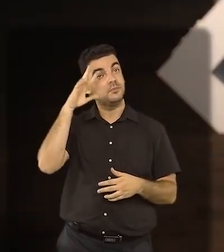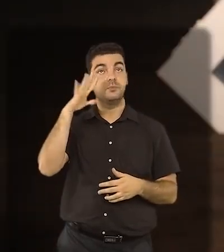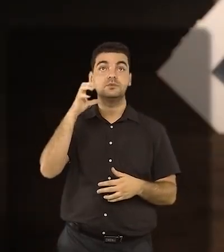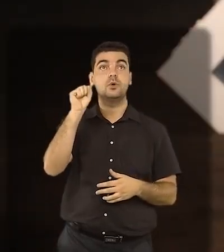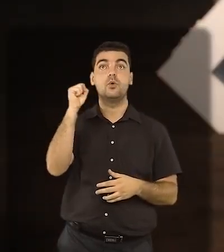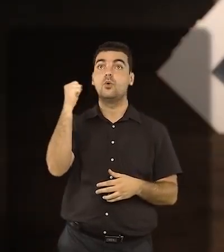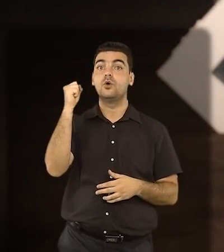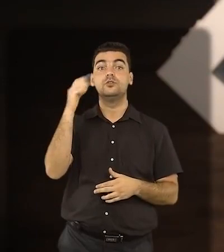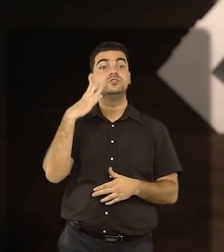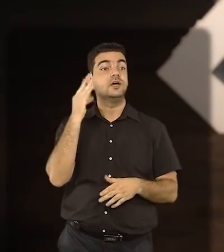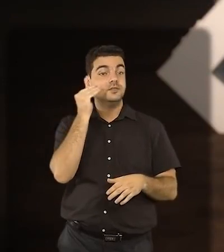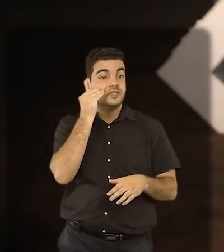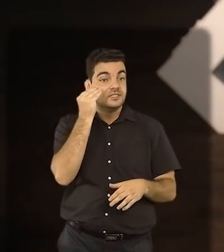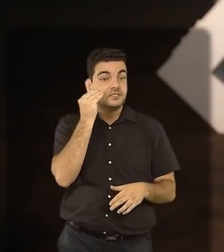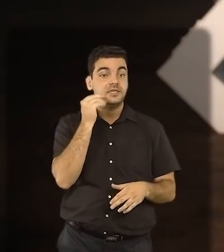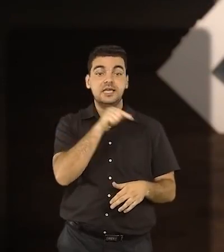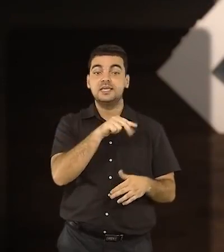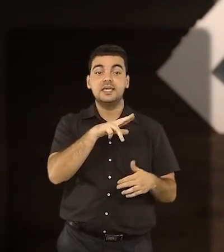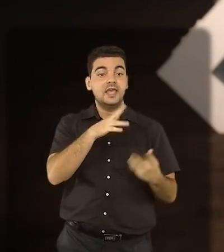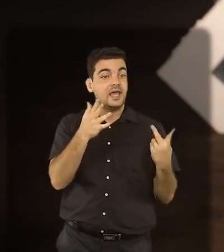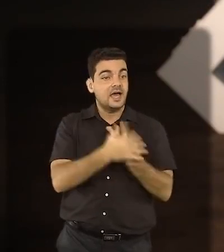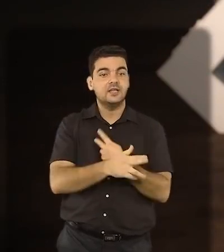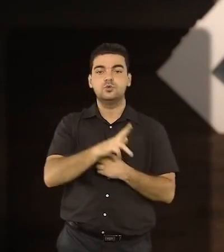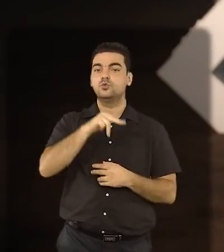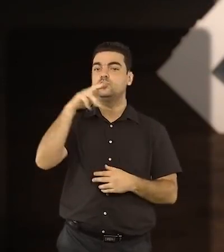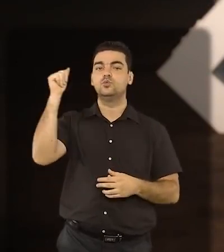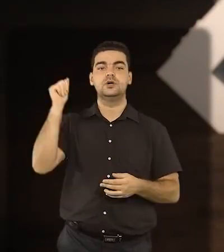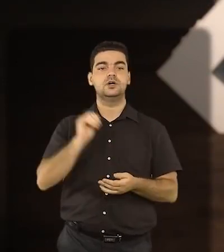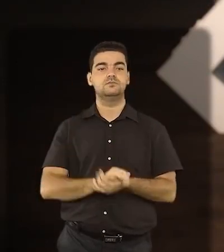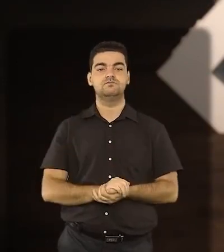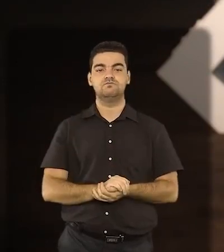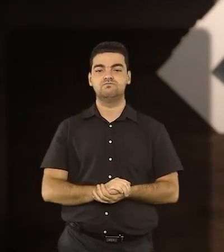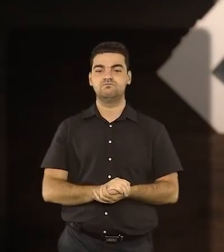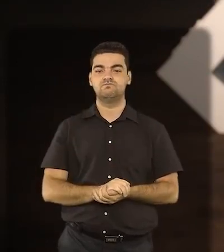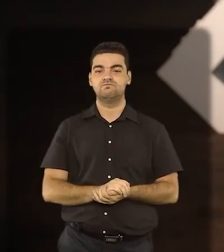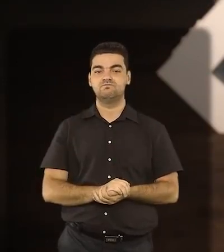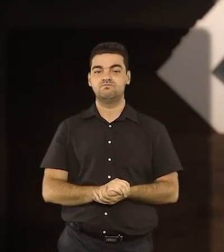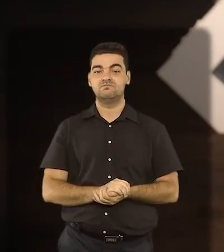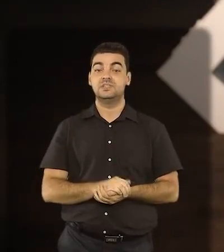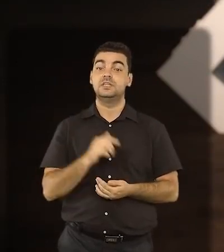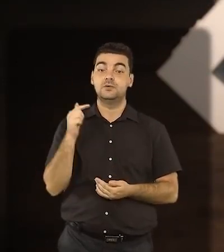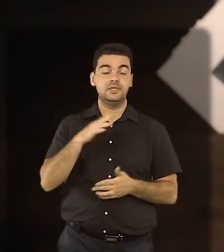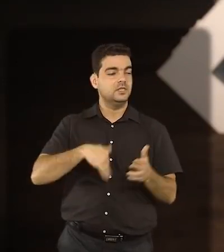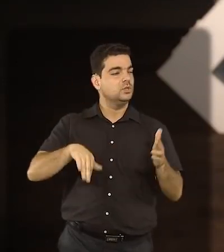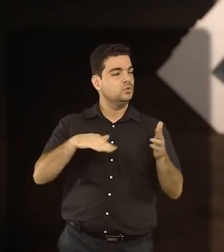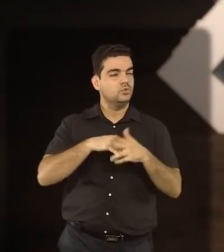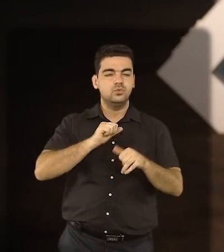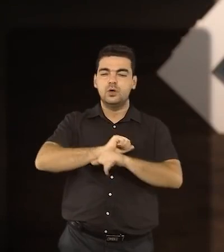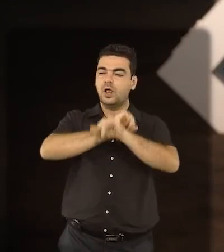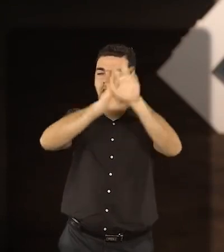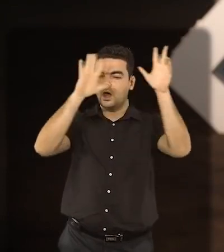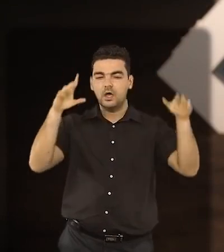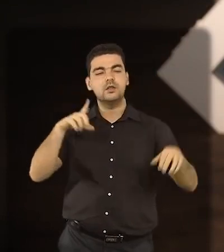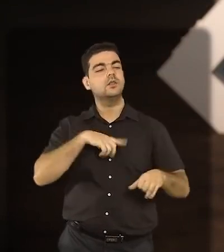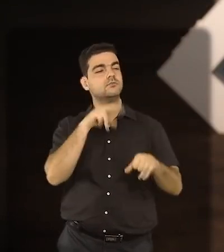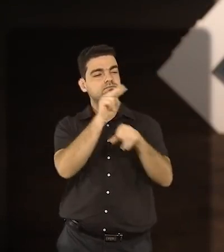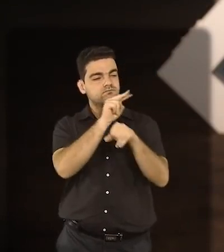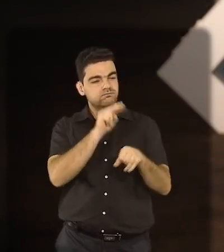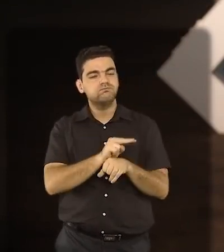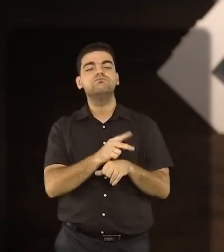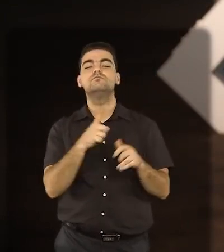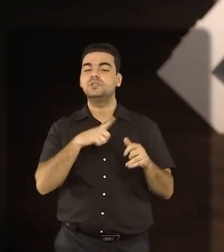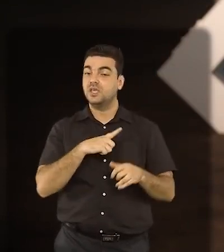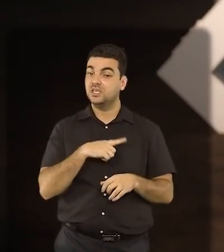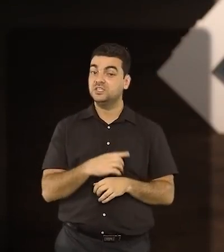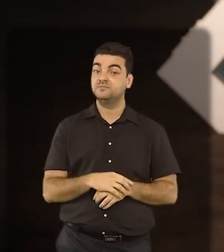perdido a conta, a qual o processo eleitoral é submetido. Tudo é transparente, fiscalizado e auditado.